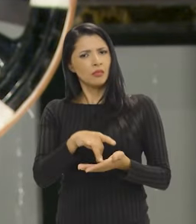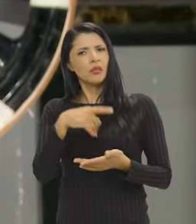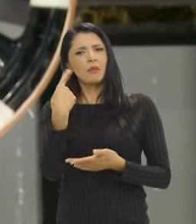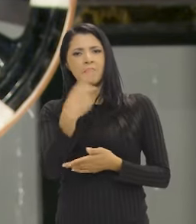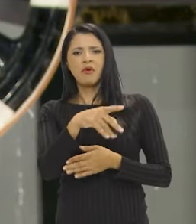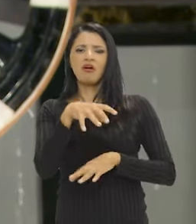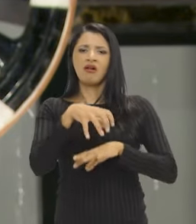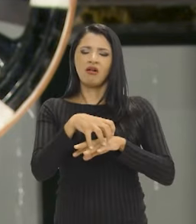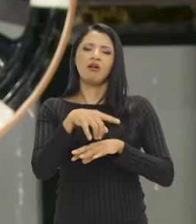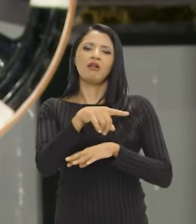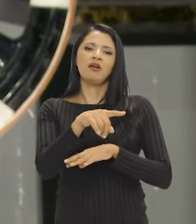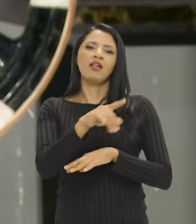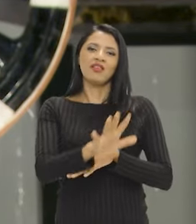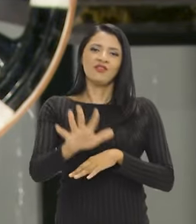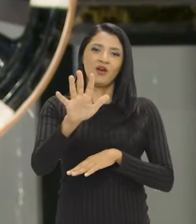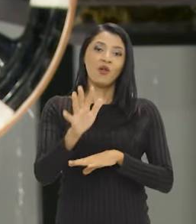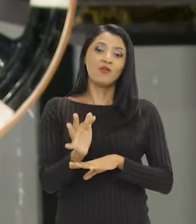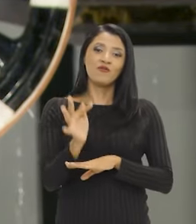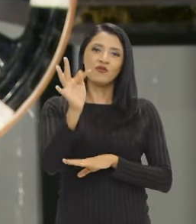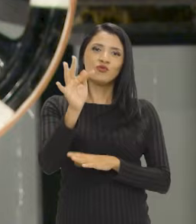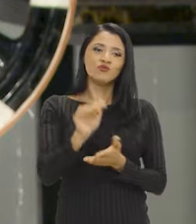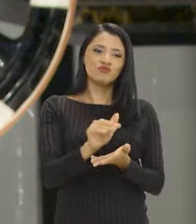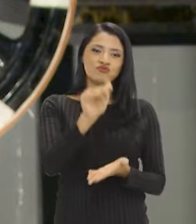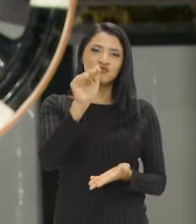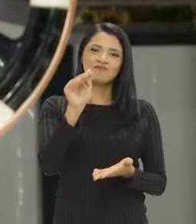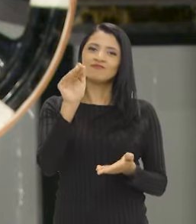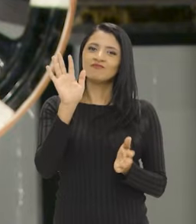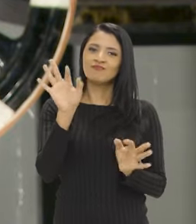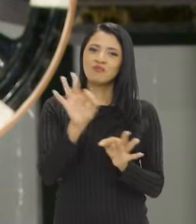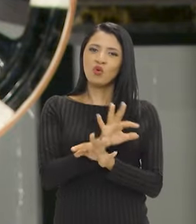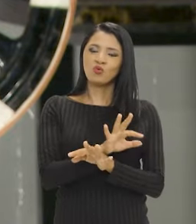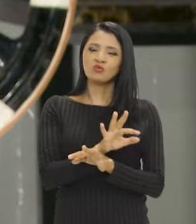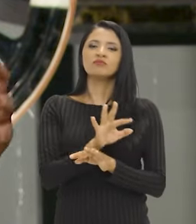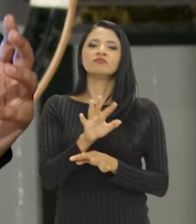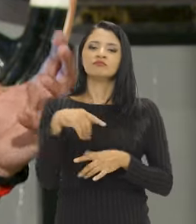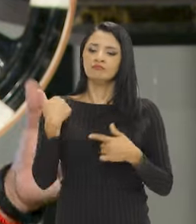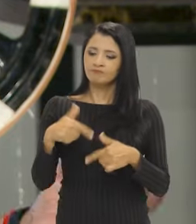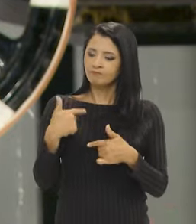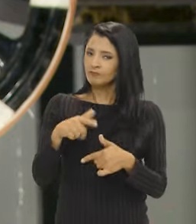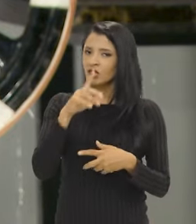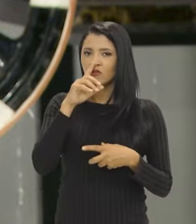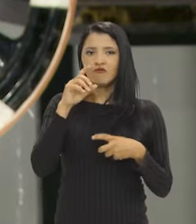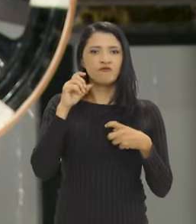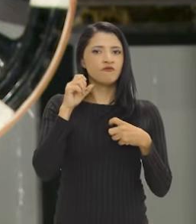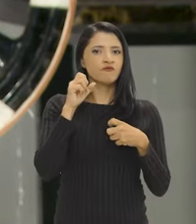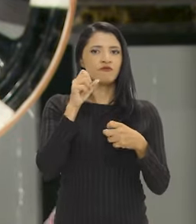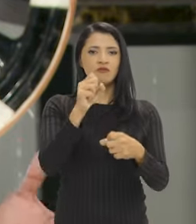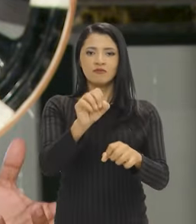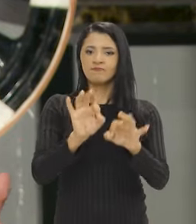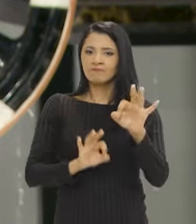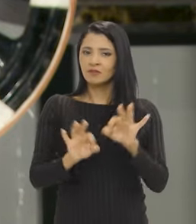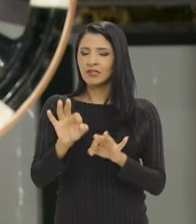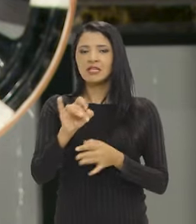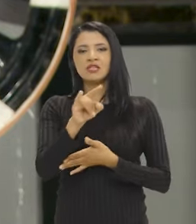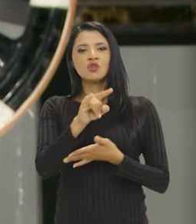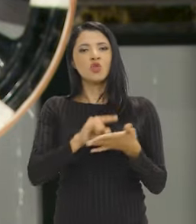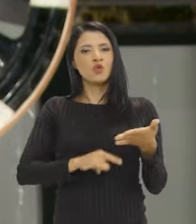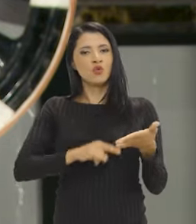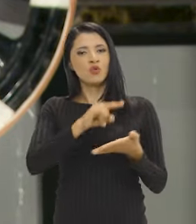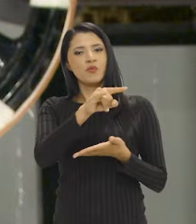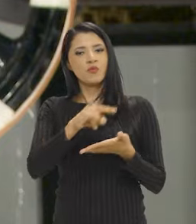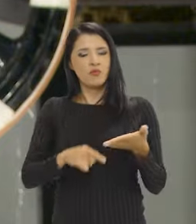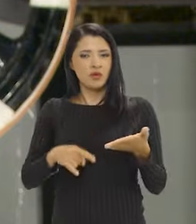robusta para o arquivo nacional no futuro. A gente, então, tem trabalhado para fortalecer a gestão de documentos,